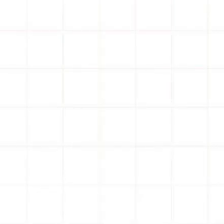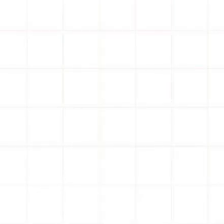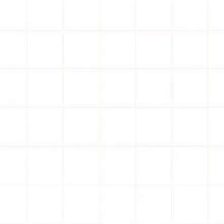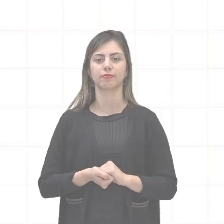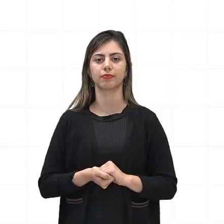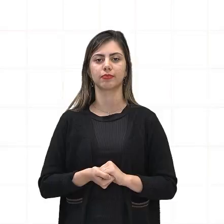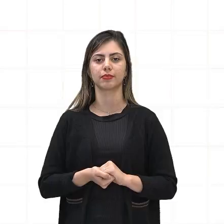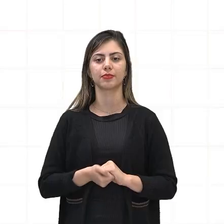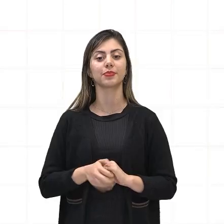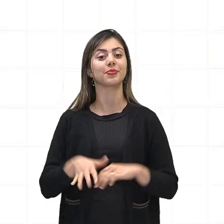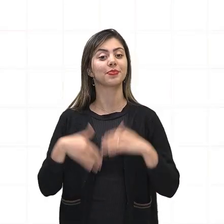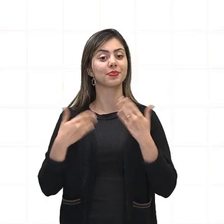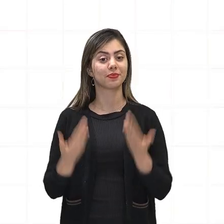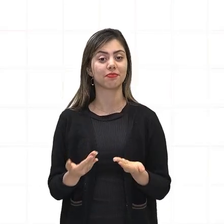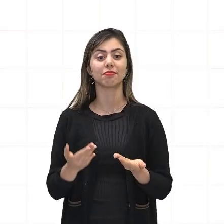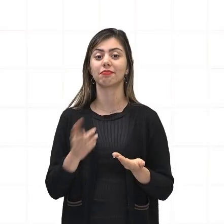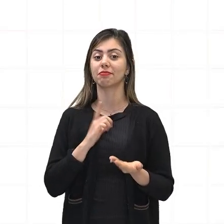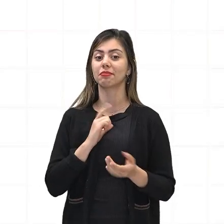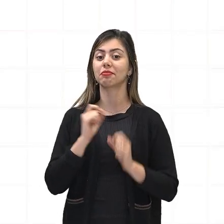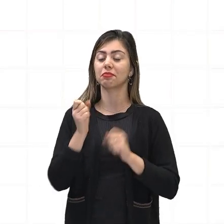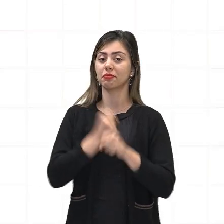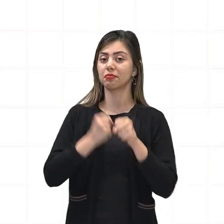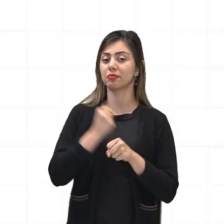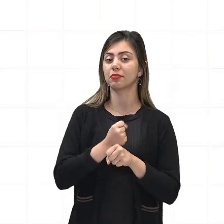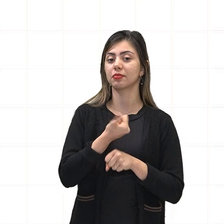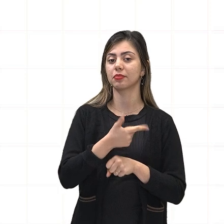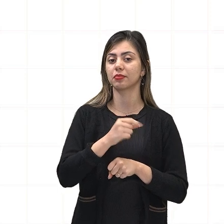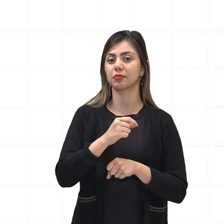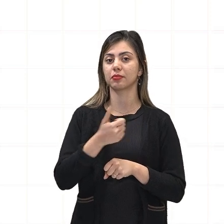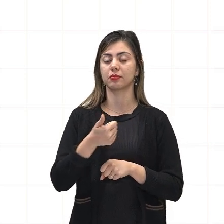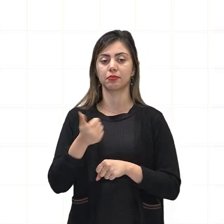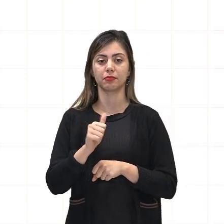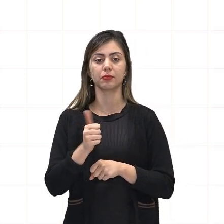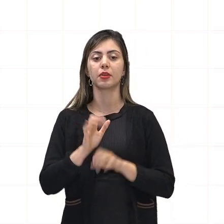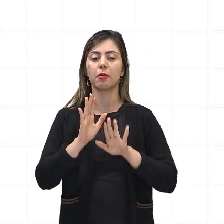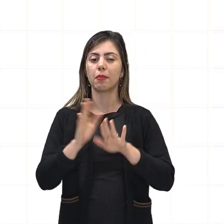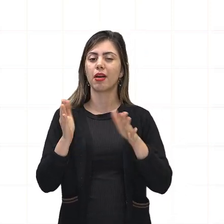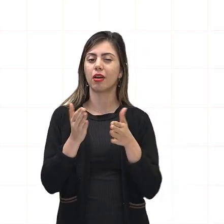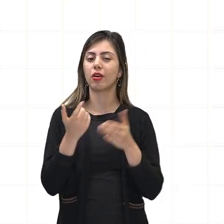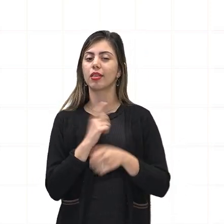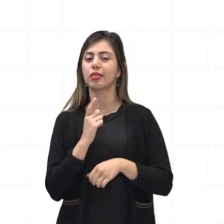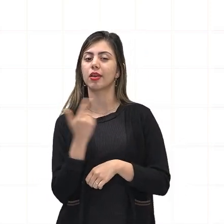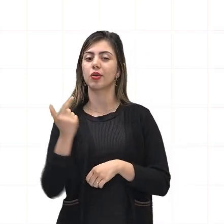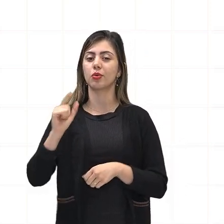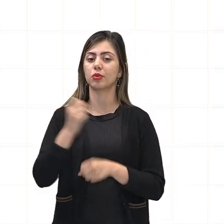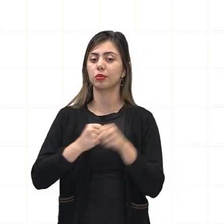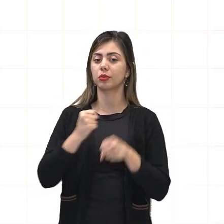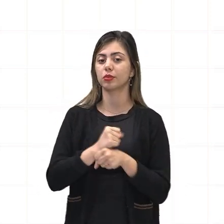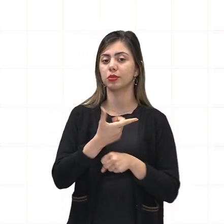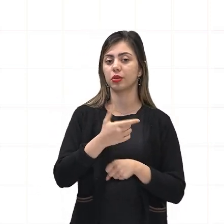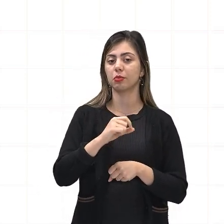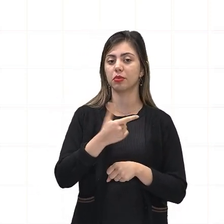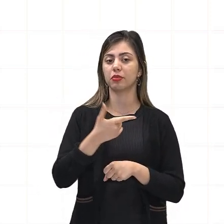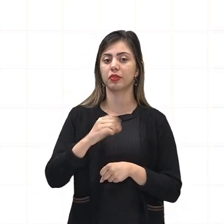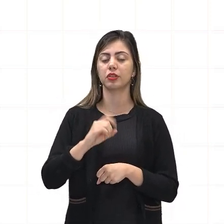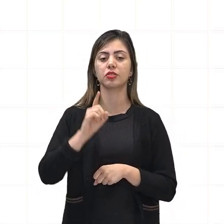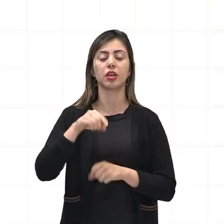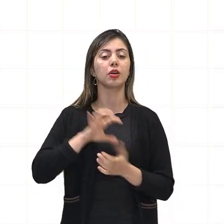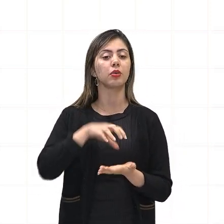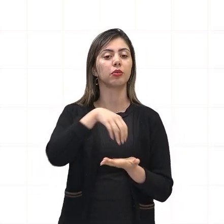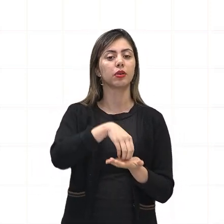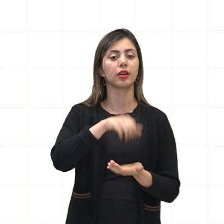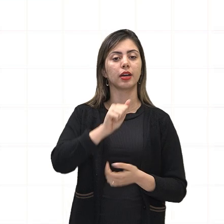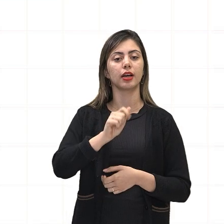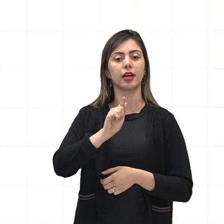Então, tivemos o Fundo Baobá, criado em 2011, também em 2020 temos um outro fundo, que é o Fundo Aguibara. Lembrando que o Fundo Baobá